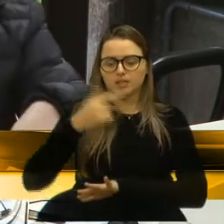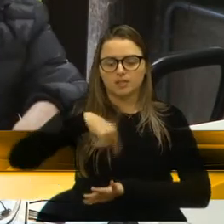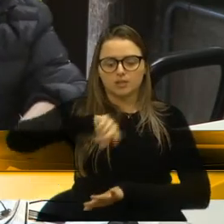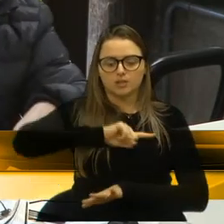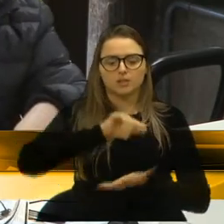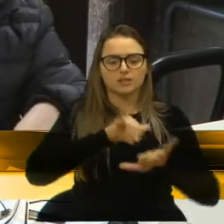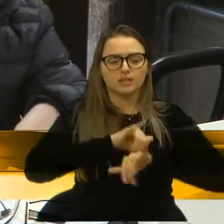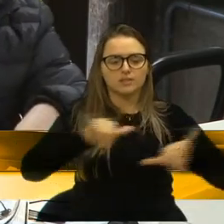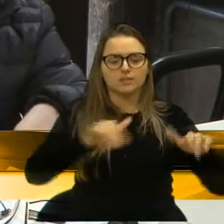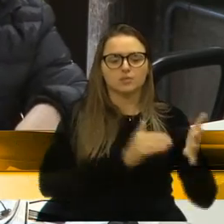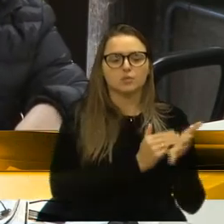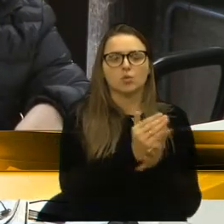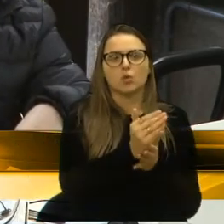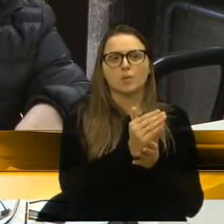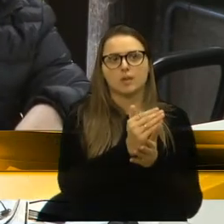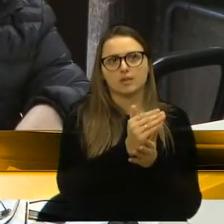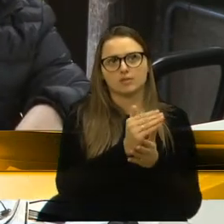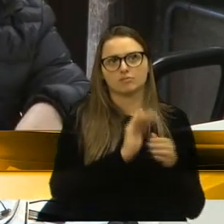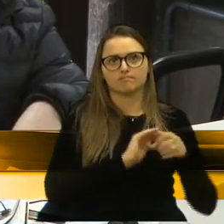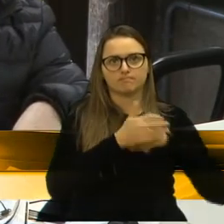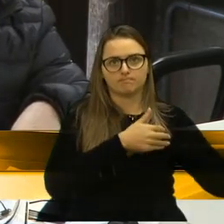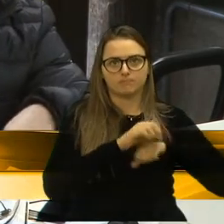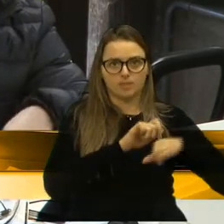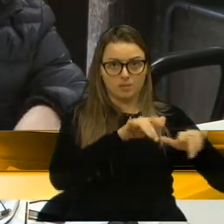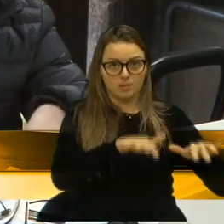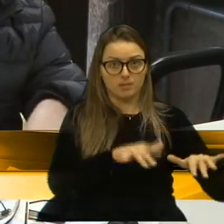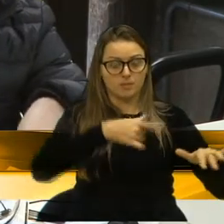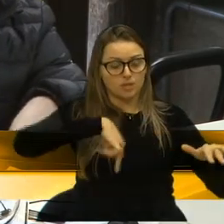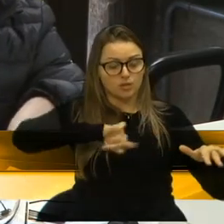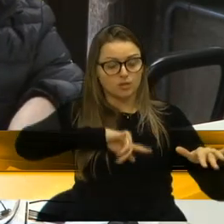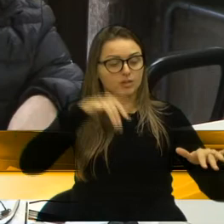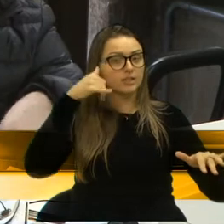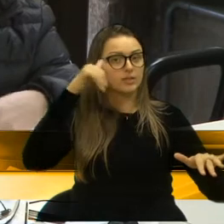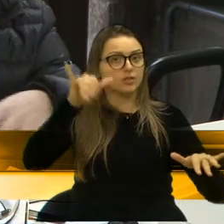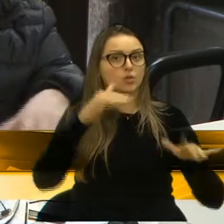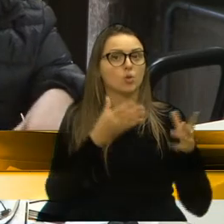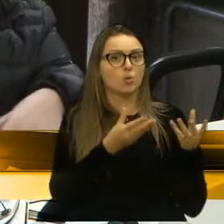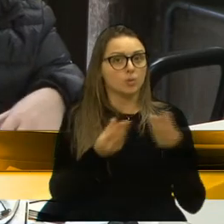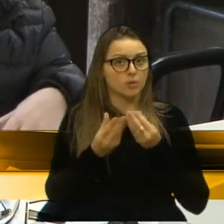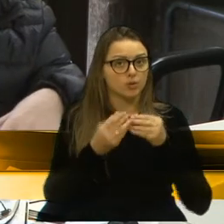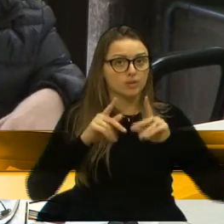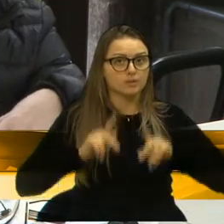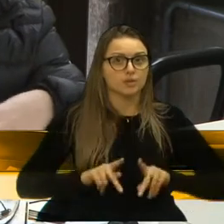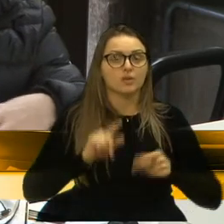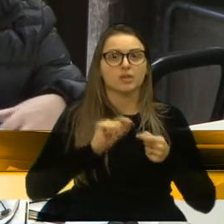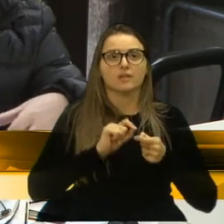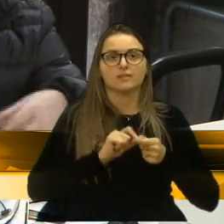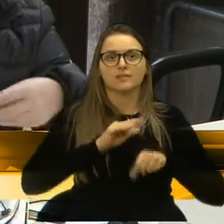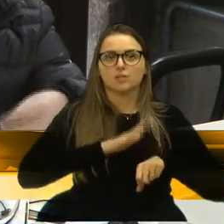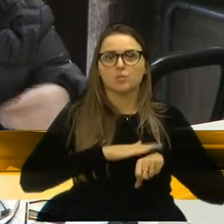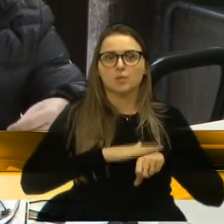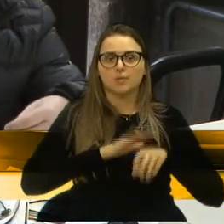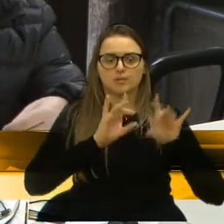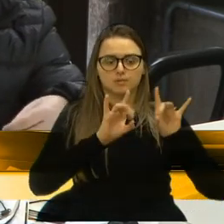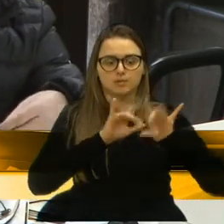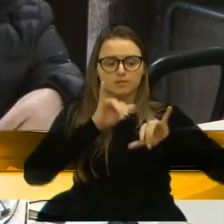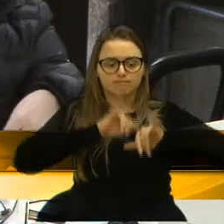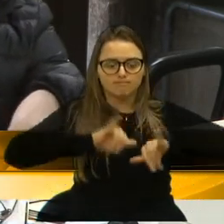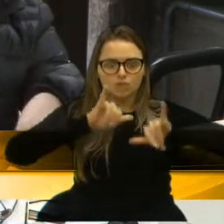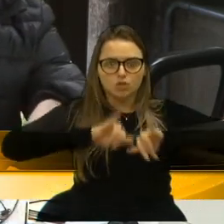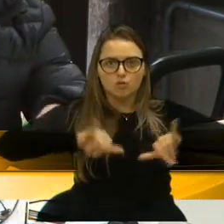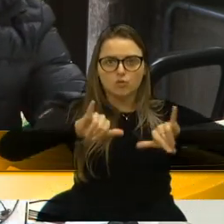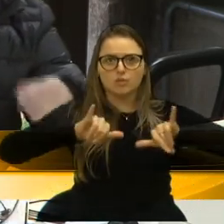início da pandemia aqui em Caxias. E eu tenho certeza que a previniu muita gente fazendo aquele momento especial de divulgação